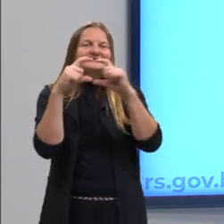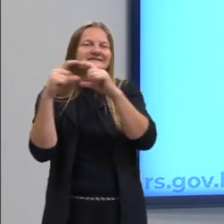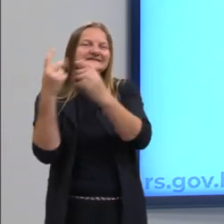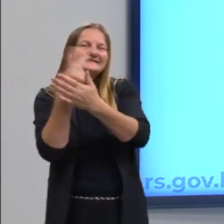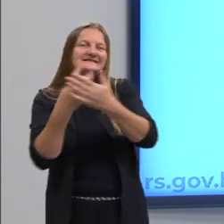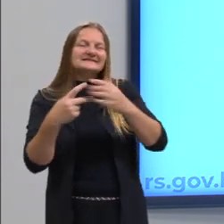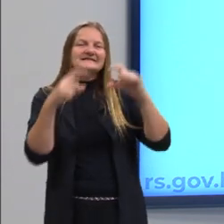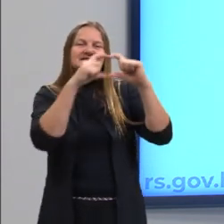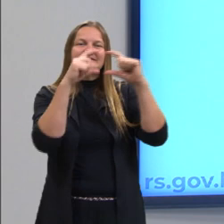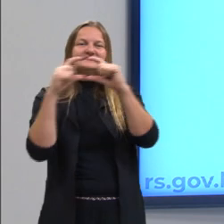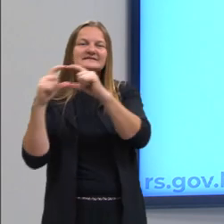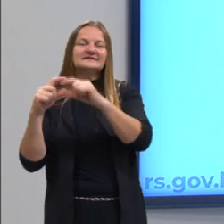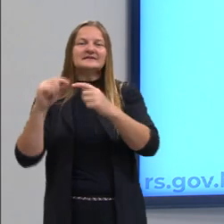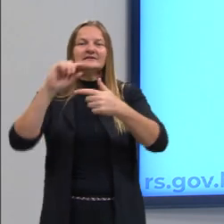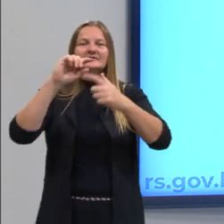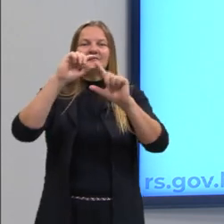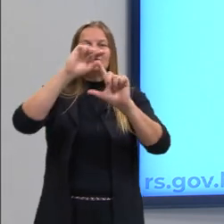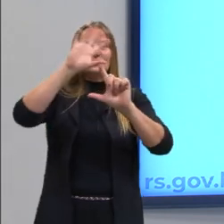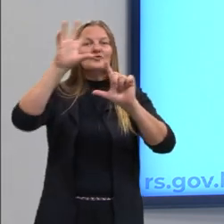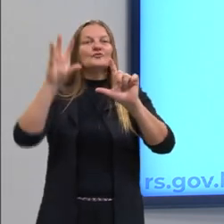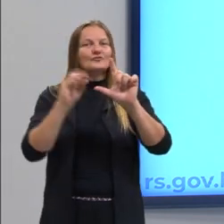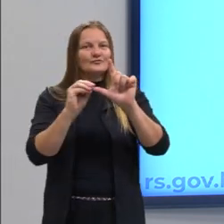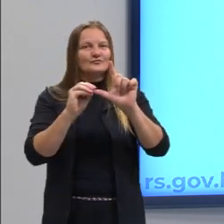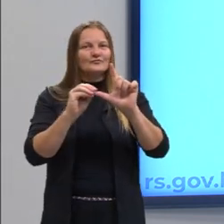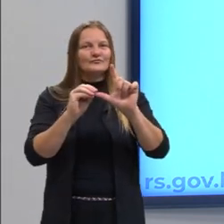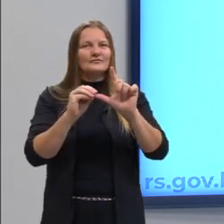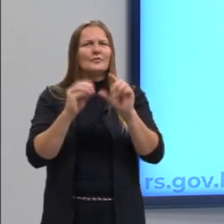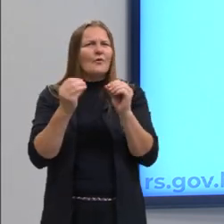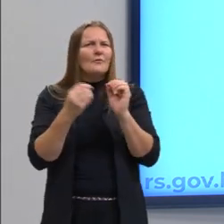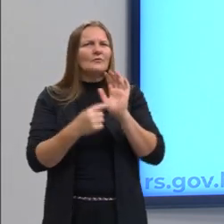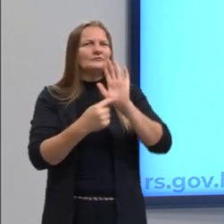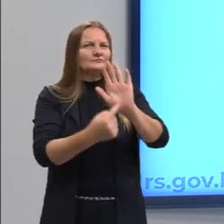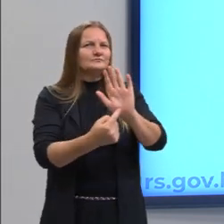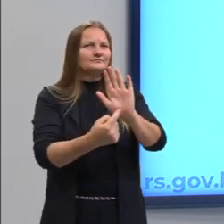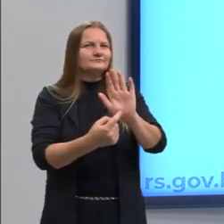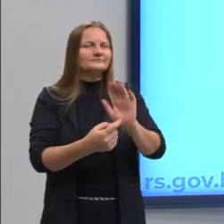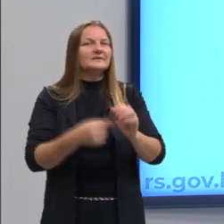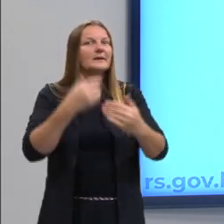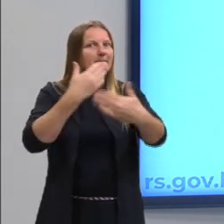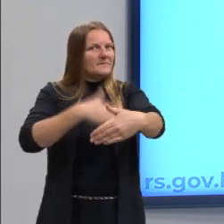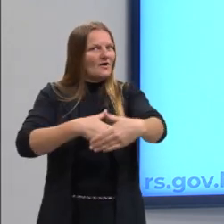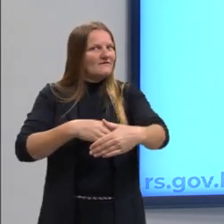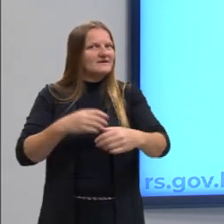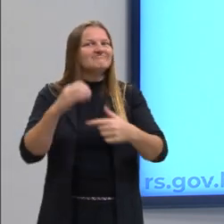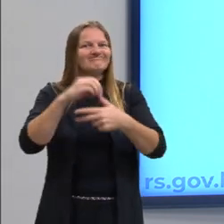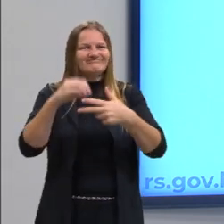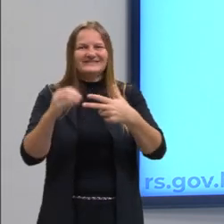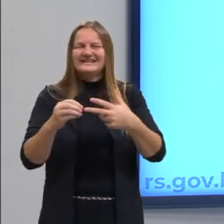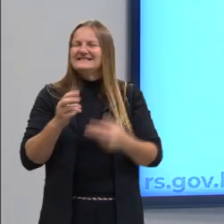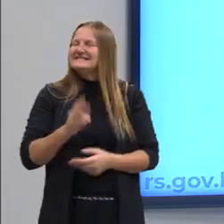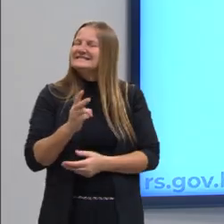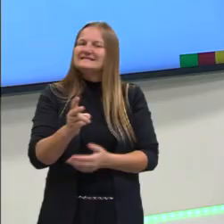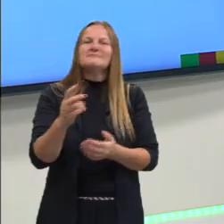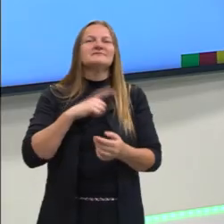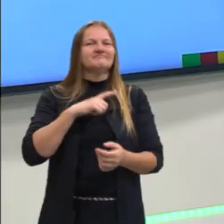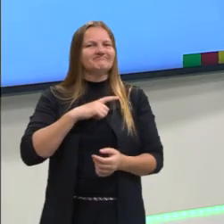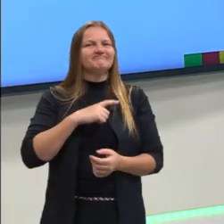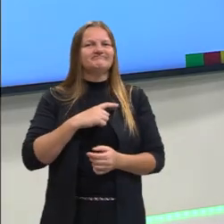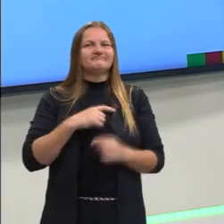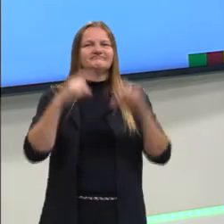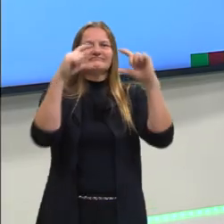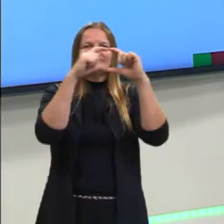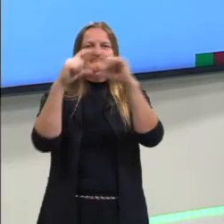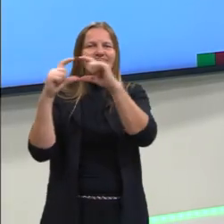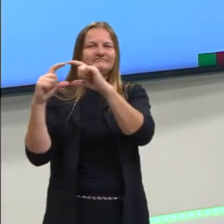tirinha, ou quadrinho. Presenças confirmadas em sua prova no Enem. Gente, não teve,